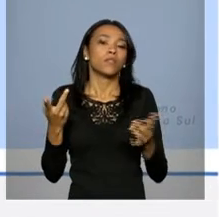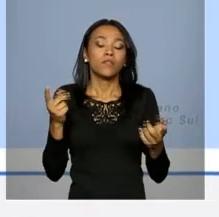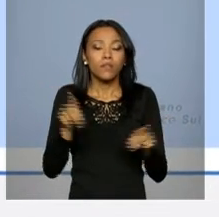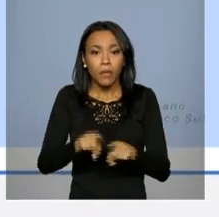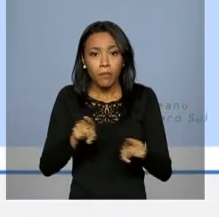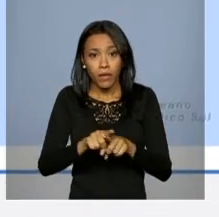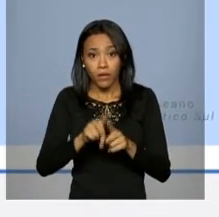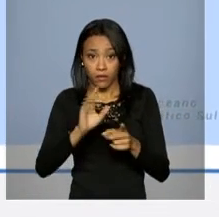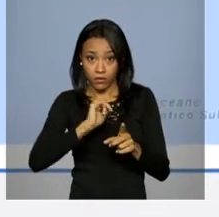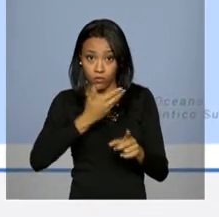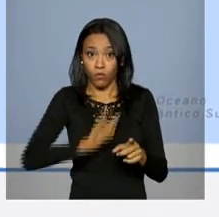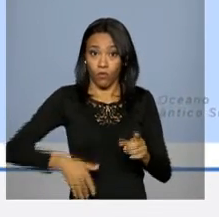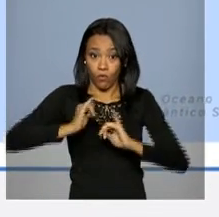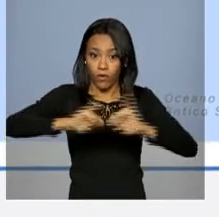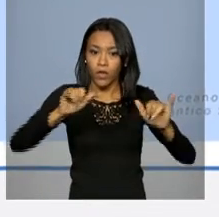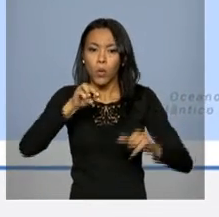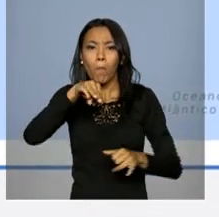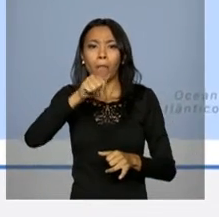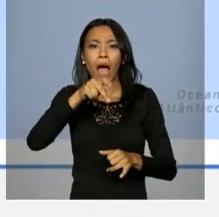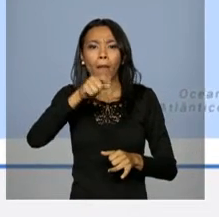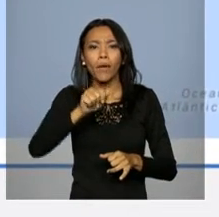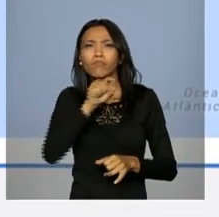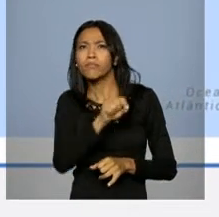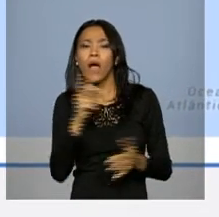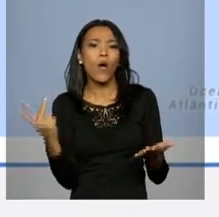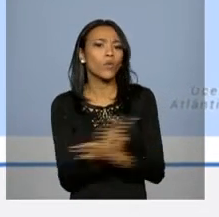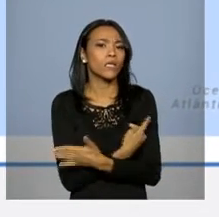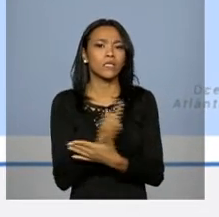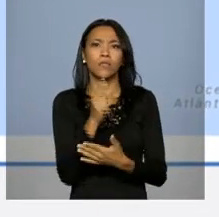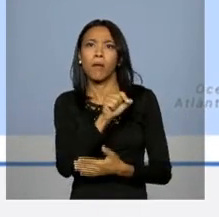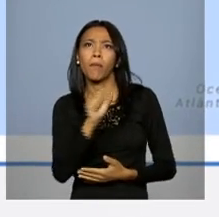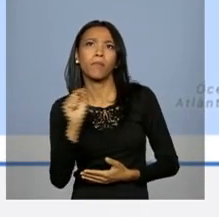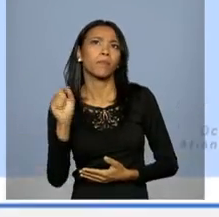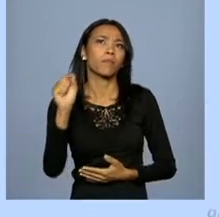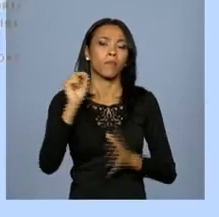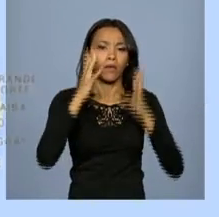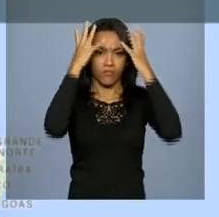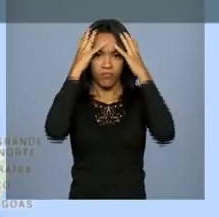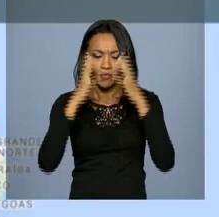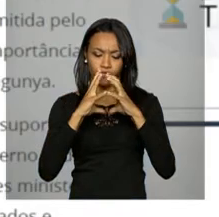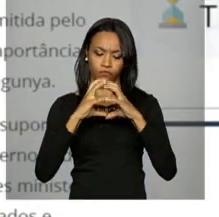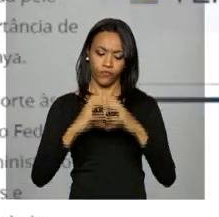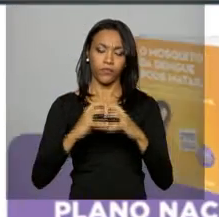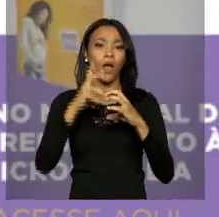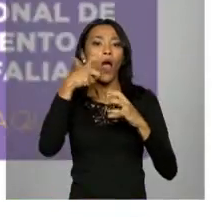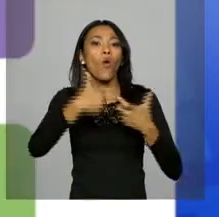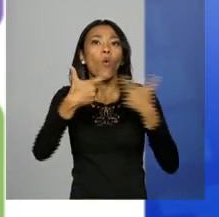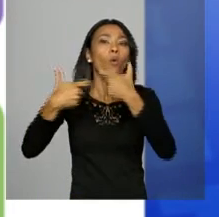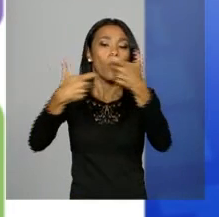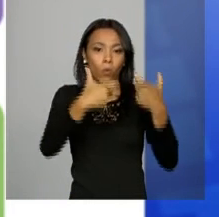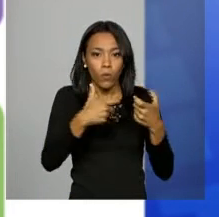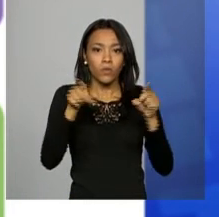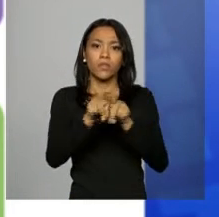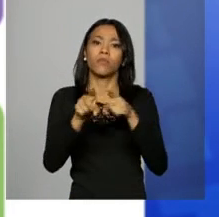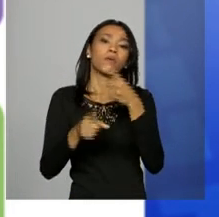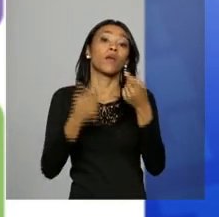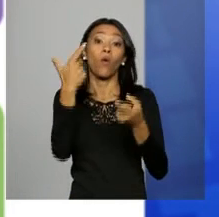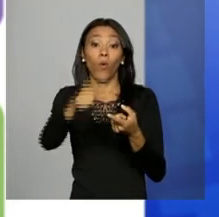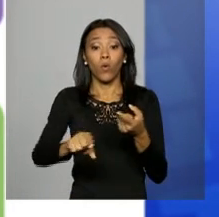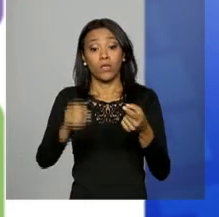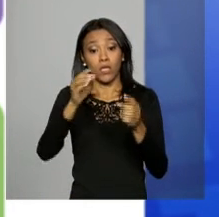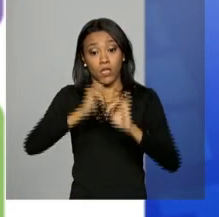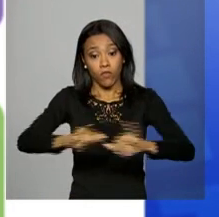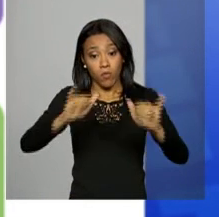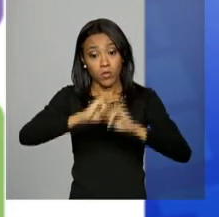epidemiológicos, o mapa de casos de microcefalia notificados por Estado e as diretrizes do Plano Nacional